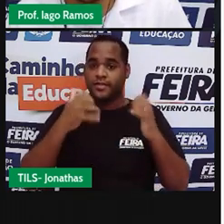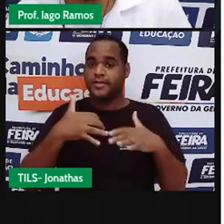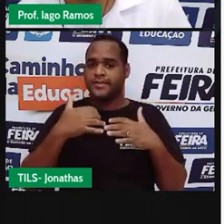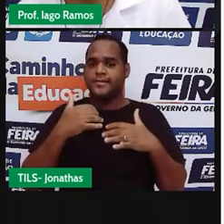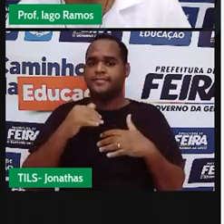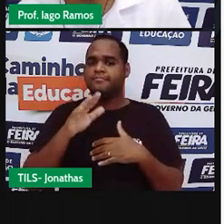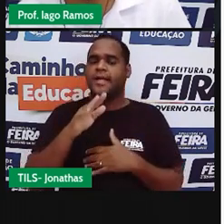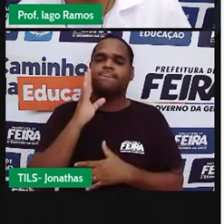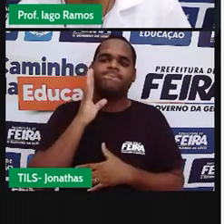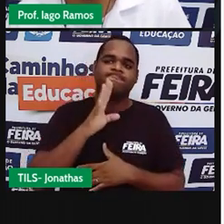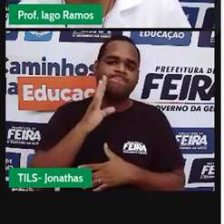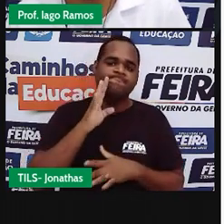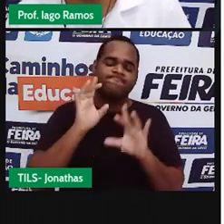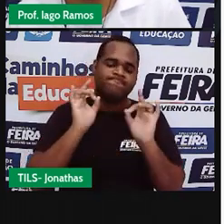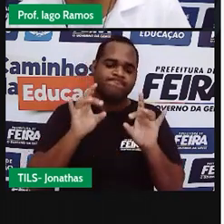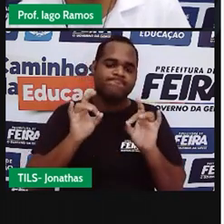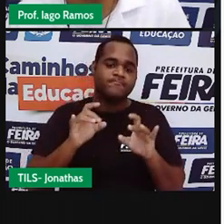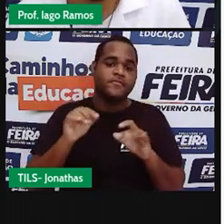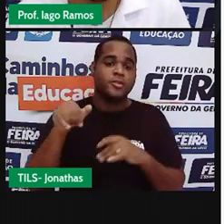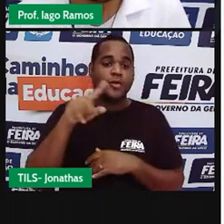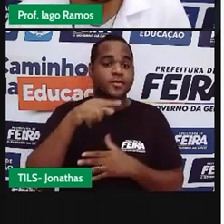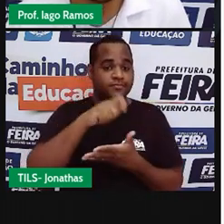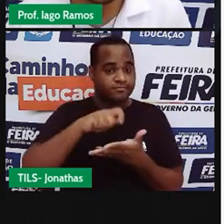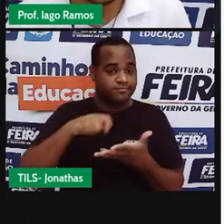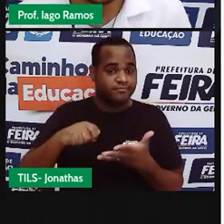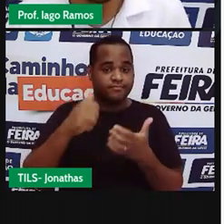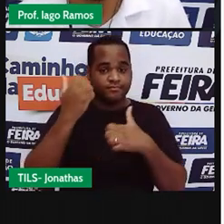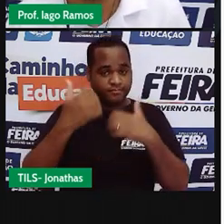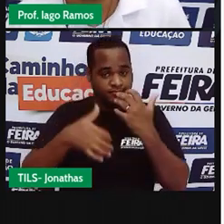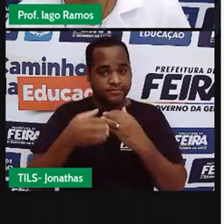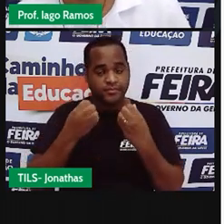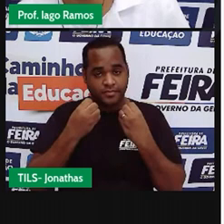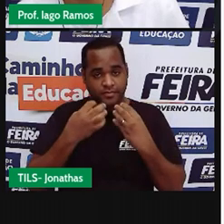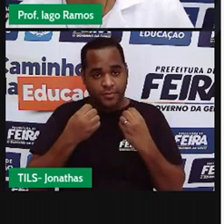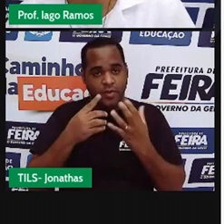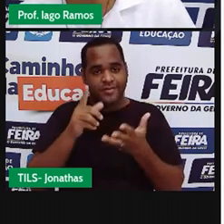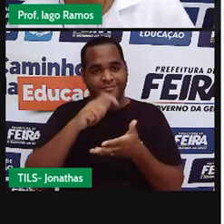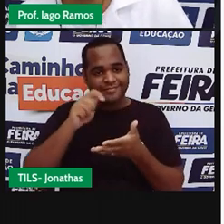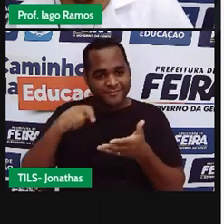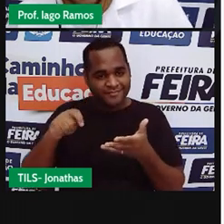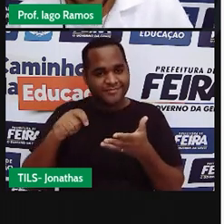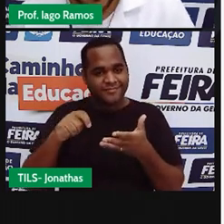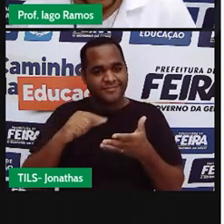legal é a gente escrever isso aqui na nossa tela. Ó.